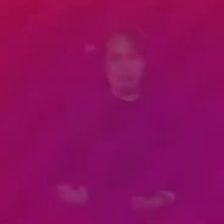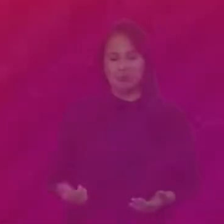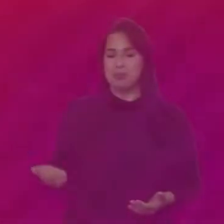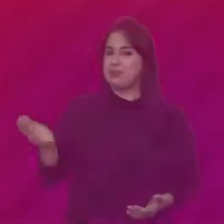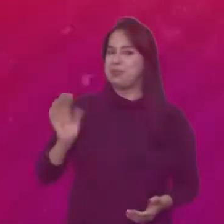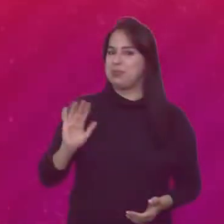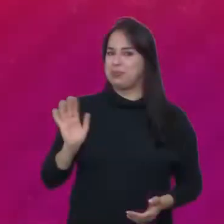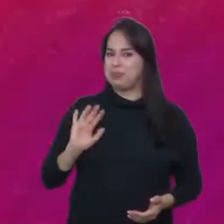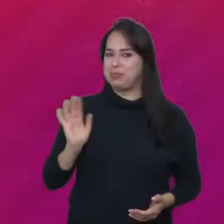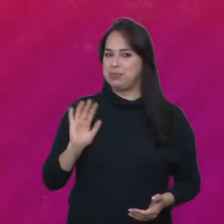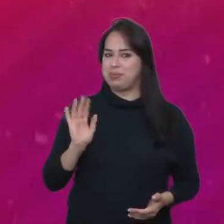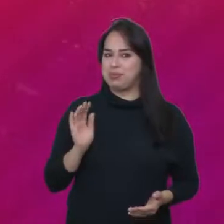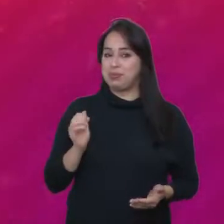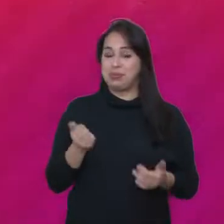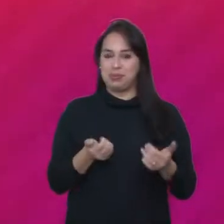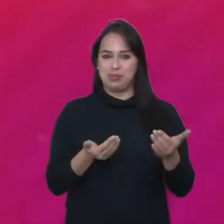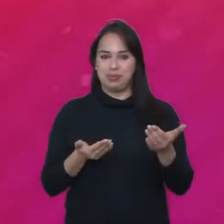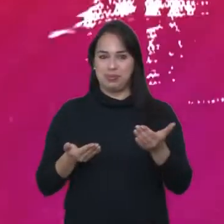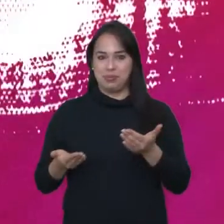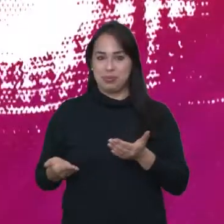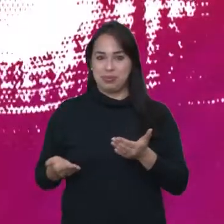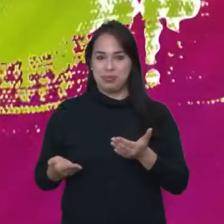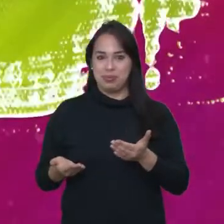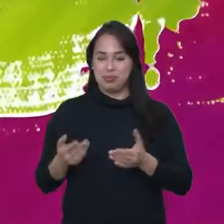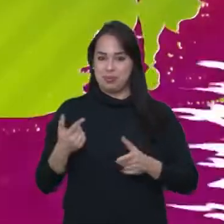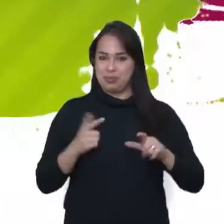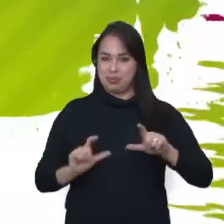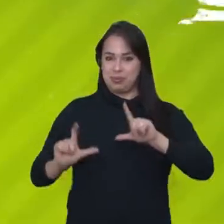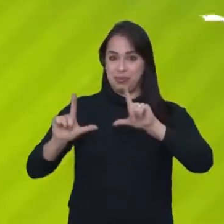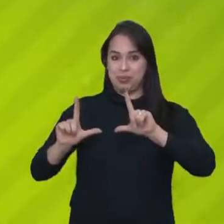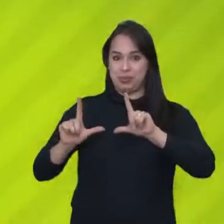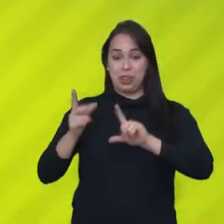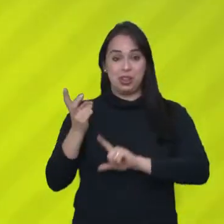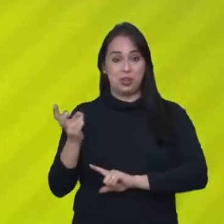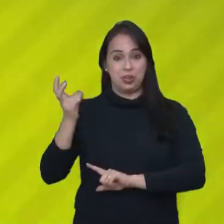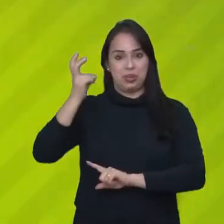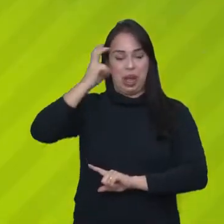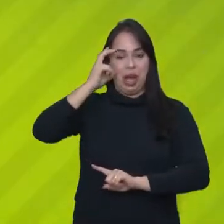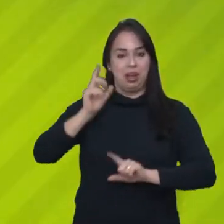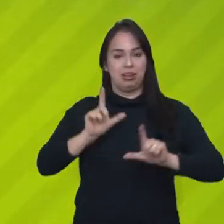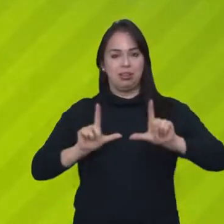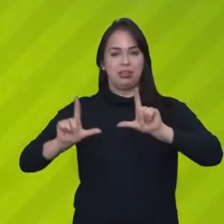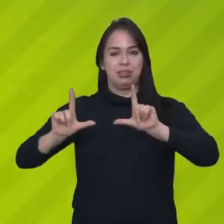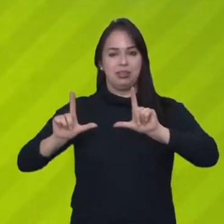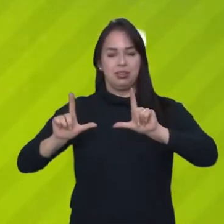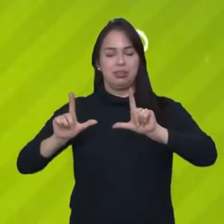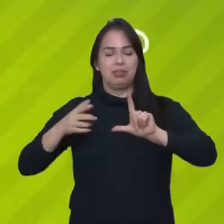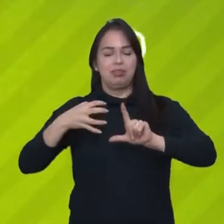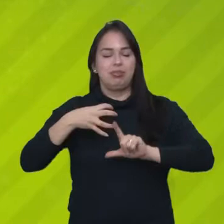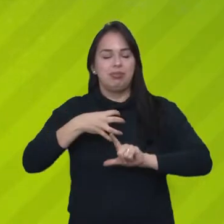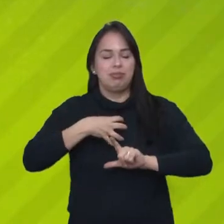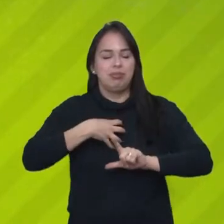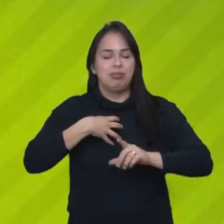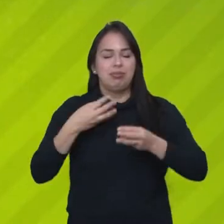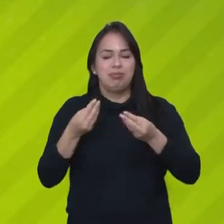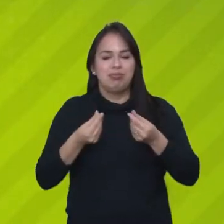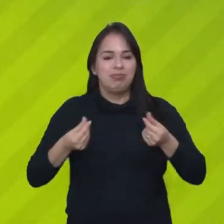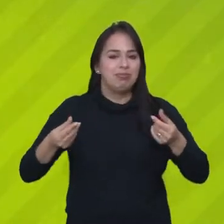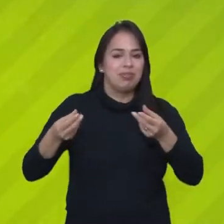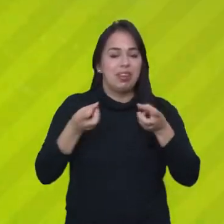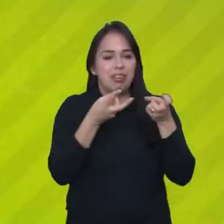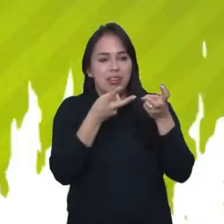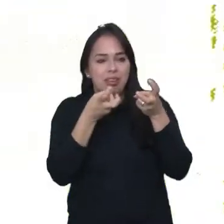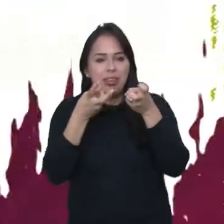Olá, seja bem-vindo ao Conexão Cultura, um programa que aproxima sentidos, aguça a